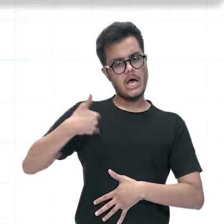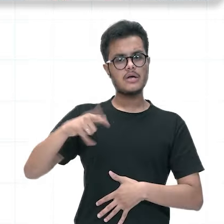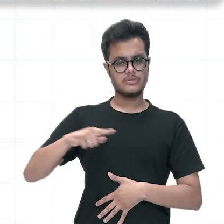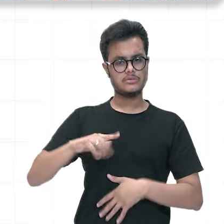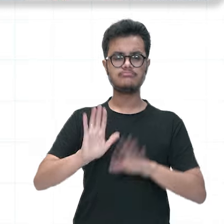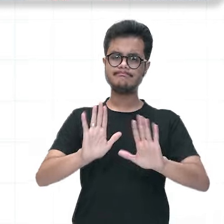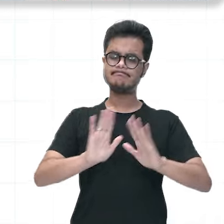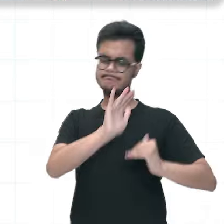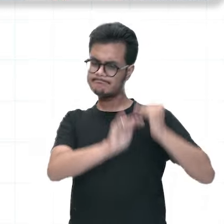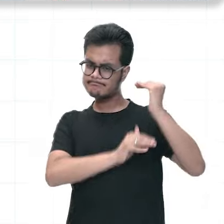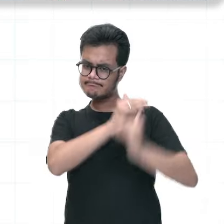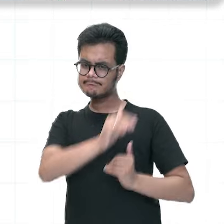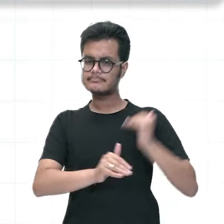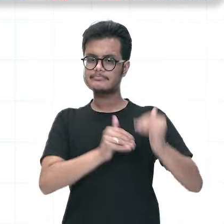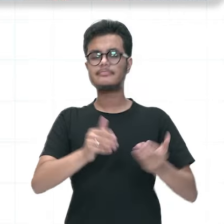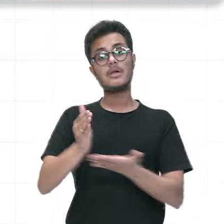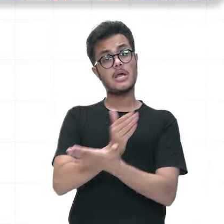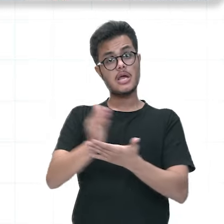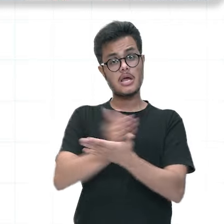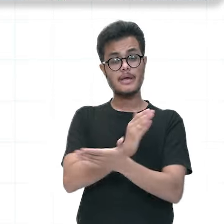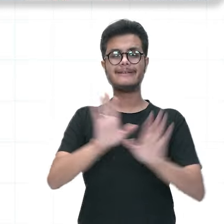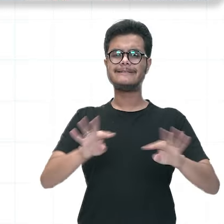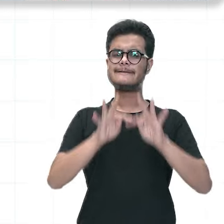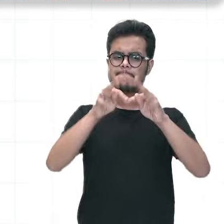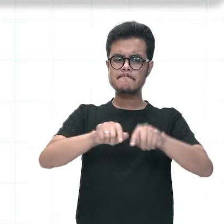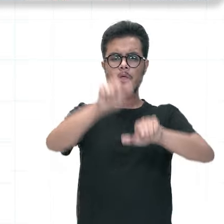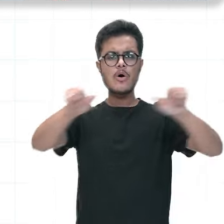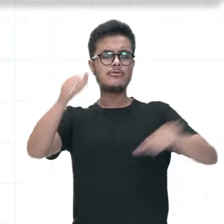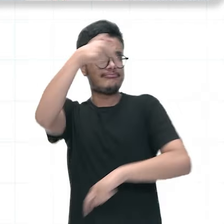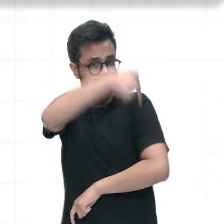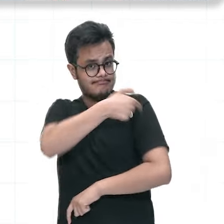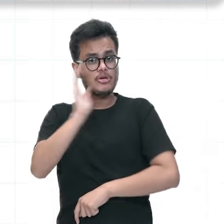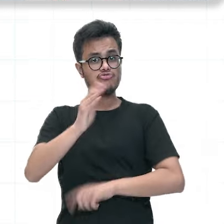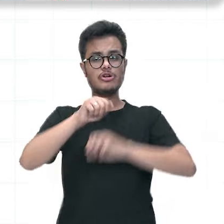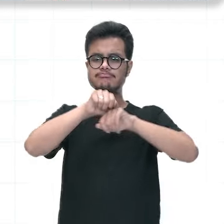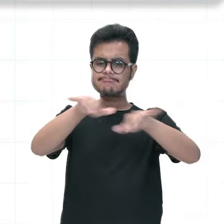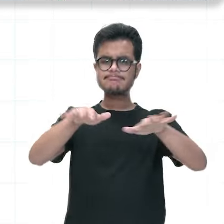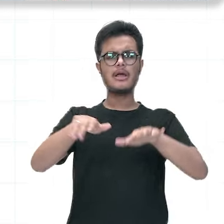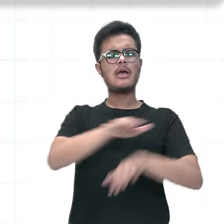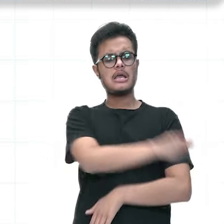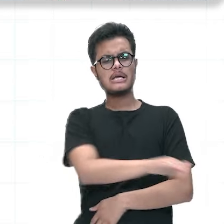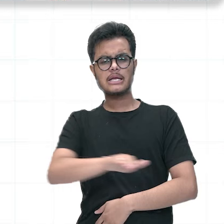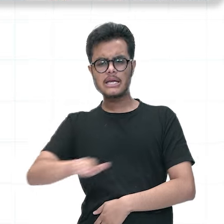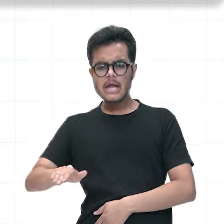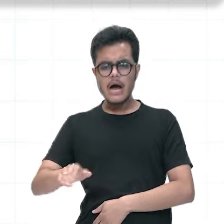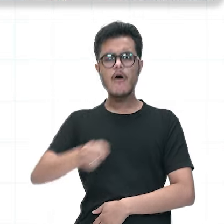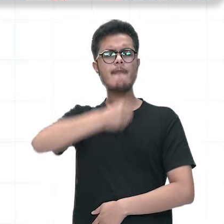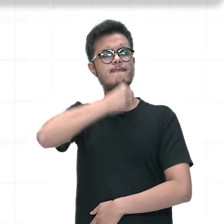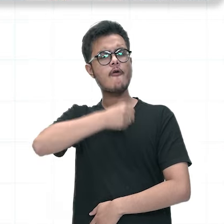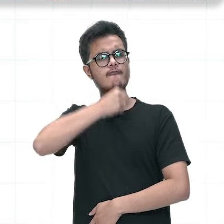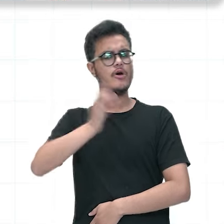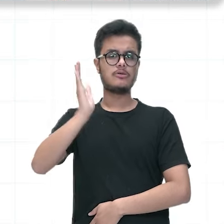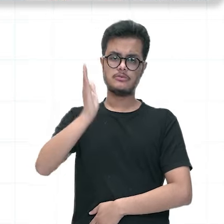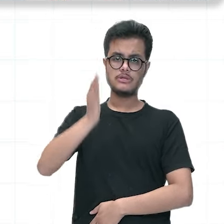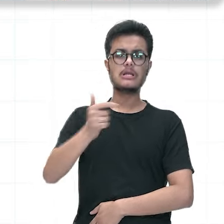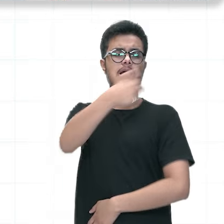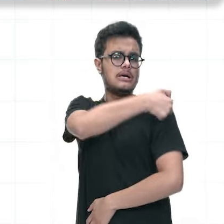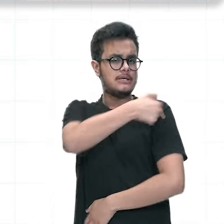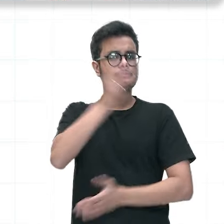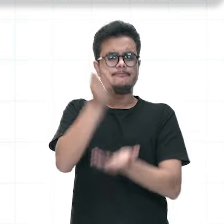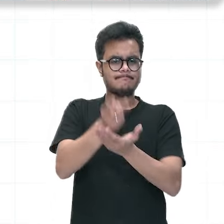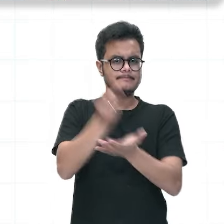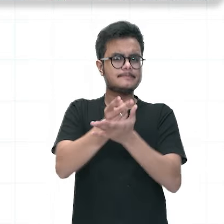E aos poucos, essas faixas etárias aí todas serão atingidas. Então, desde as crianças até os idosos vão poder ter